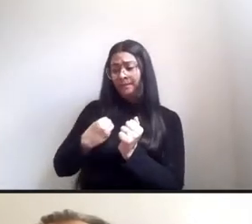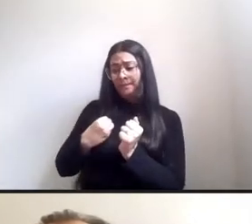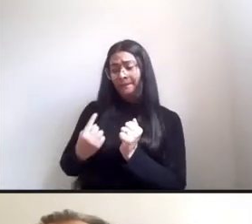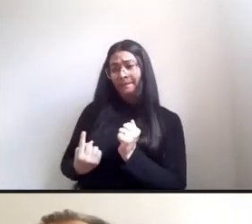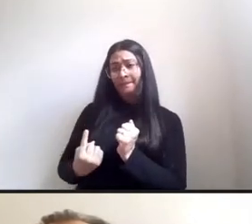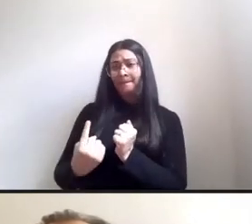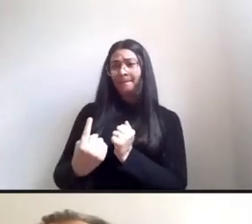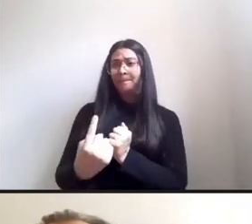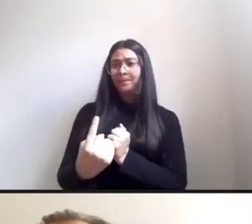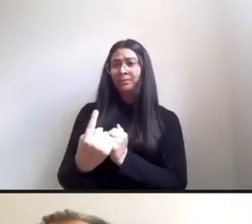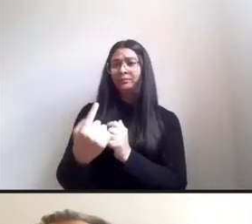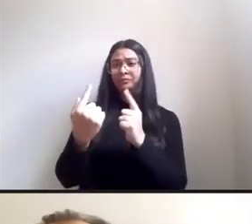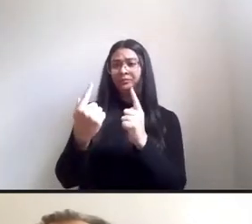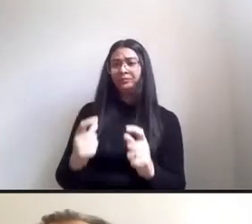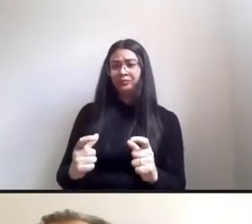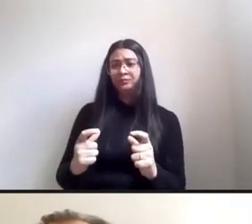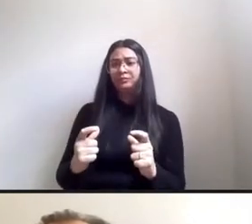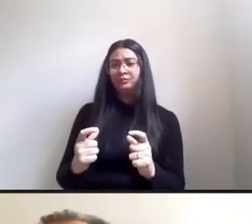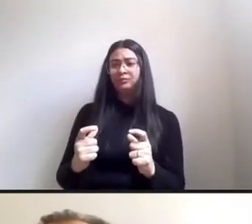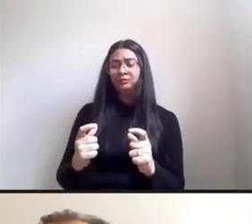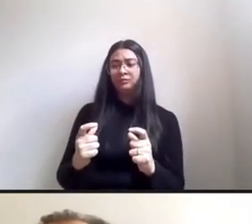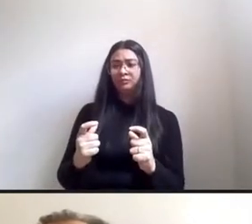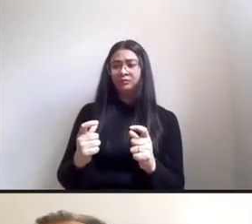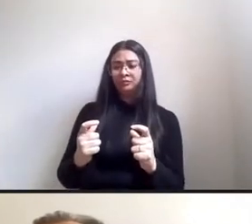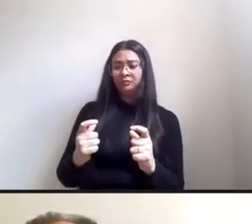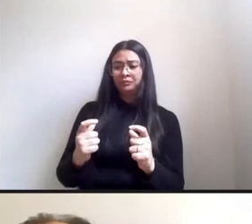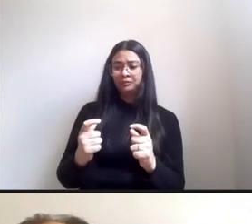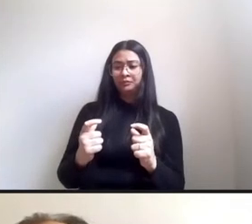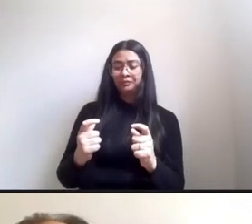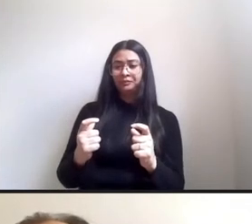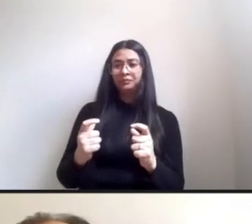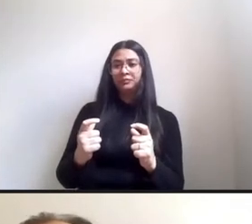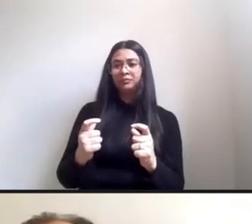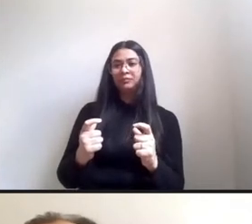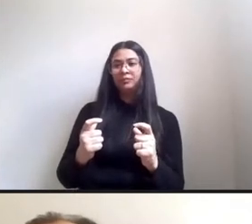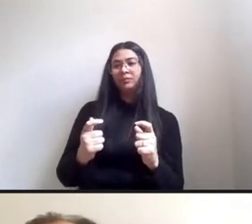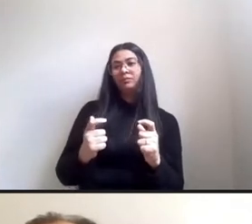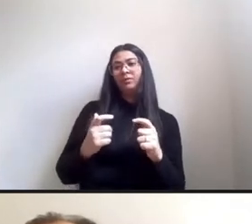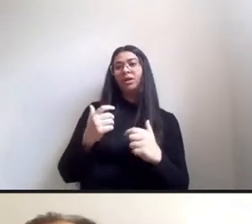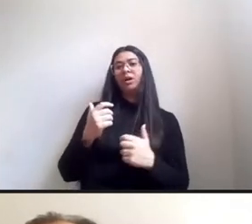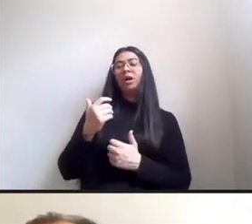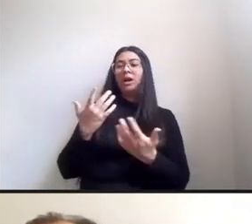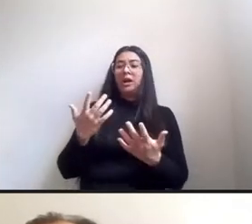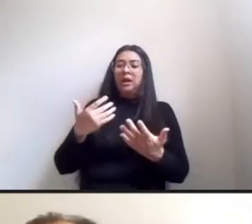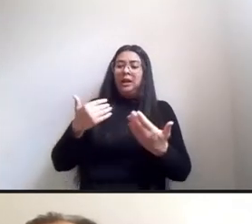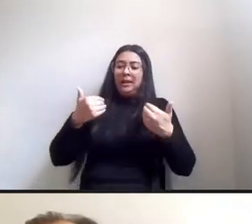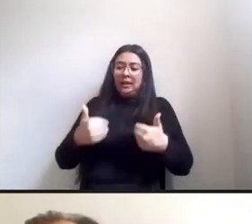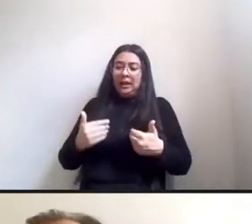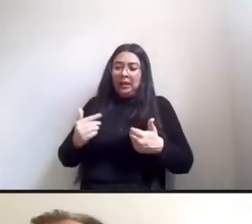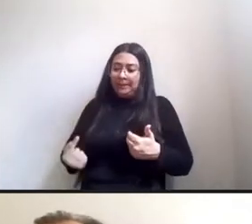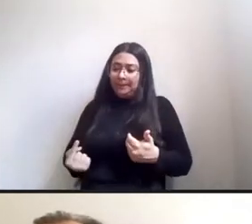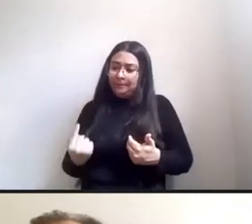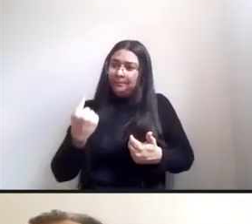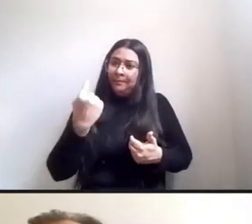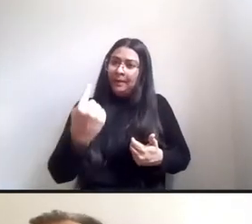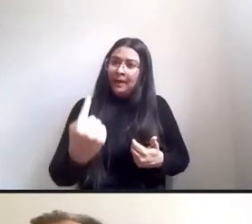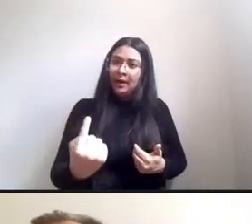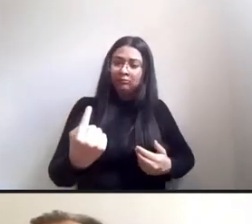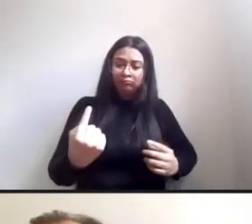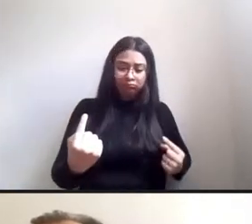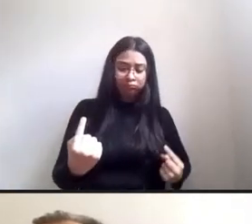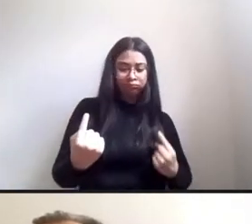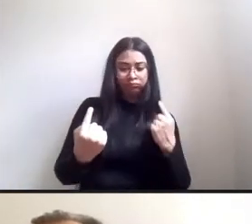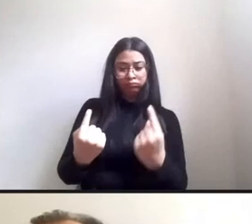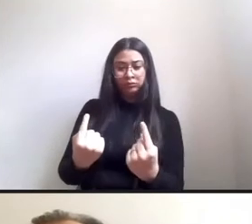com seus corpos ocupados por lugares de exercício do poder e de e de